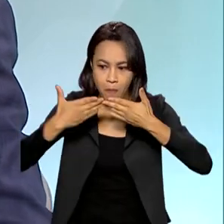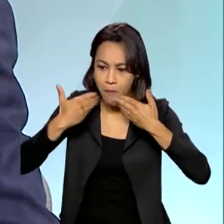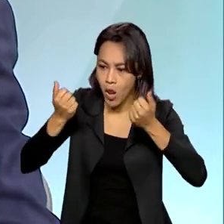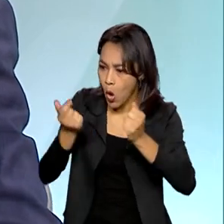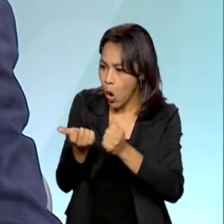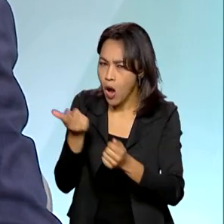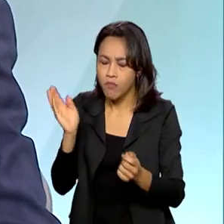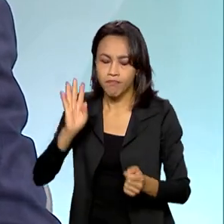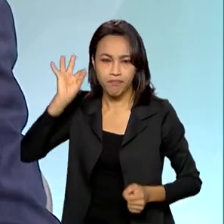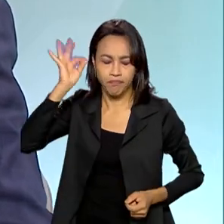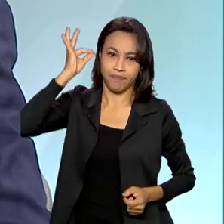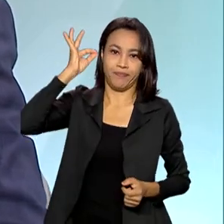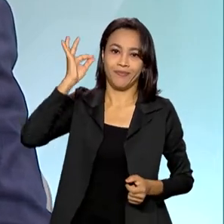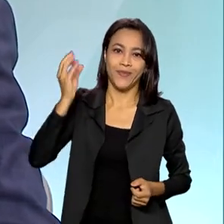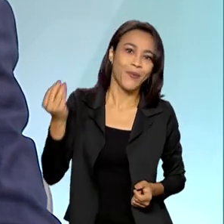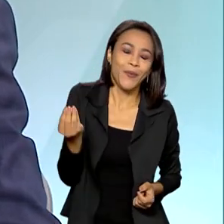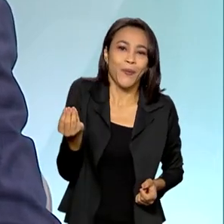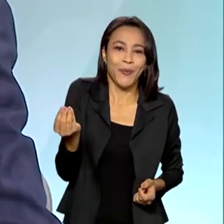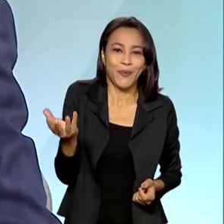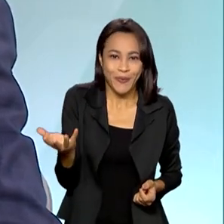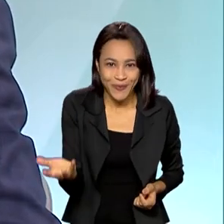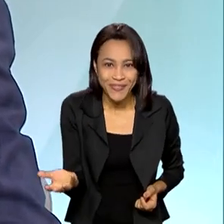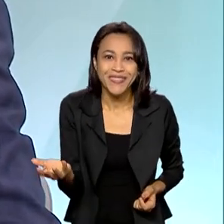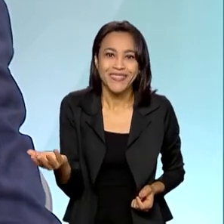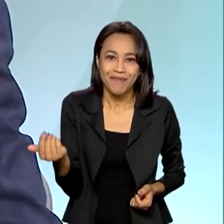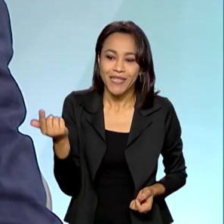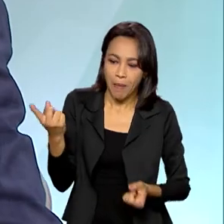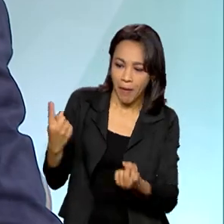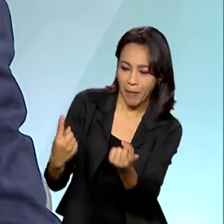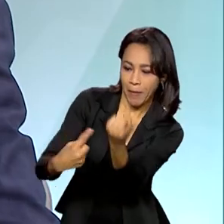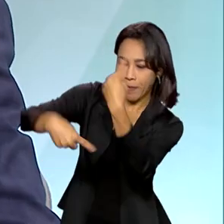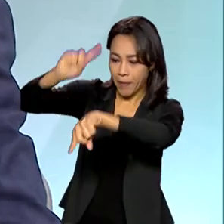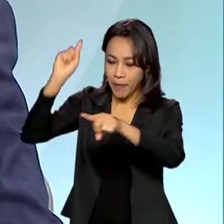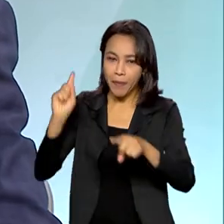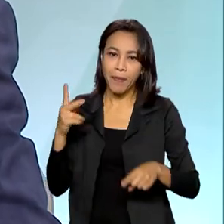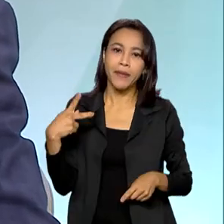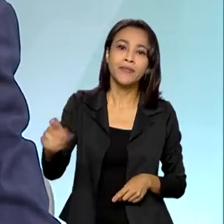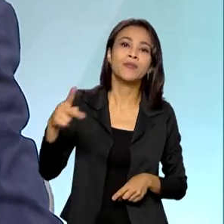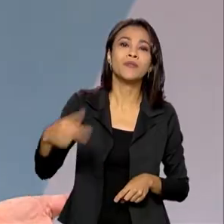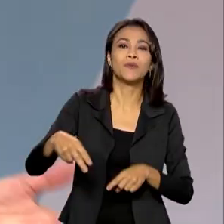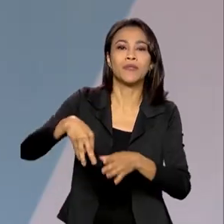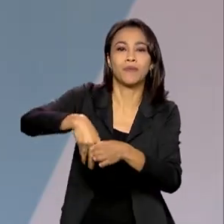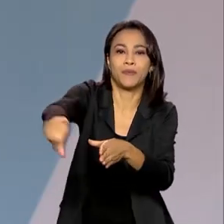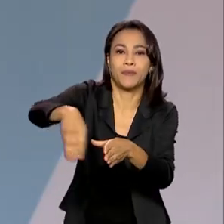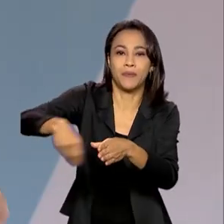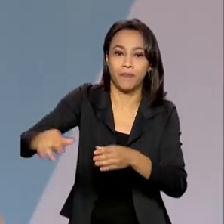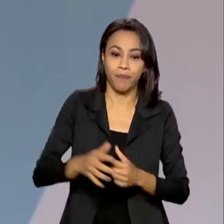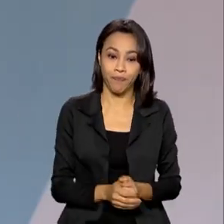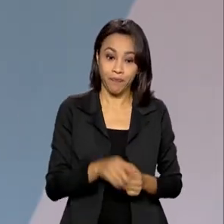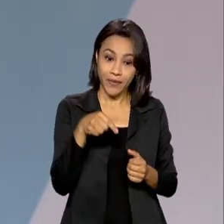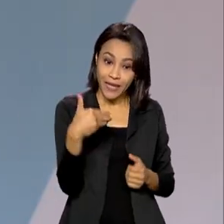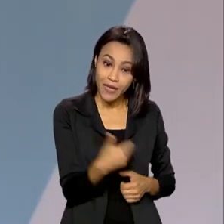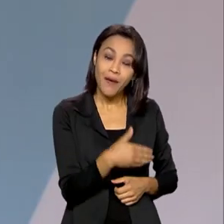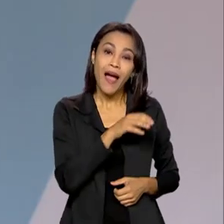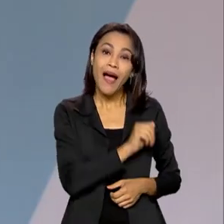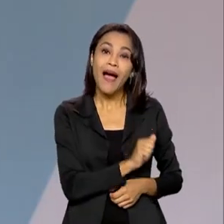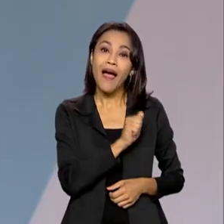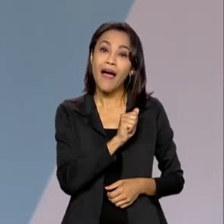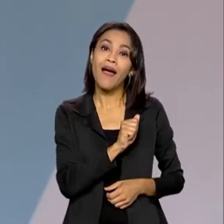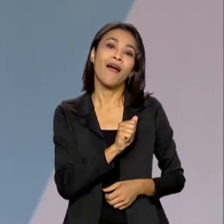e rapidamente terem, vamos dizer assim, produções, recordes em suas propriedades. A ASG, esse compromisso com a